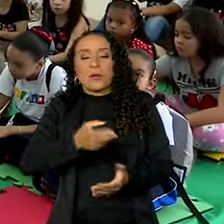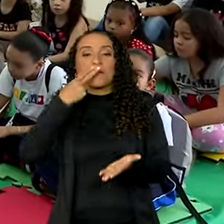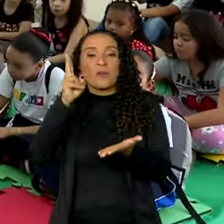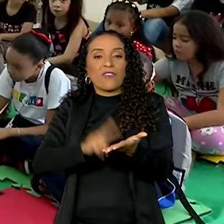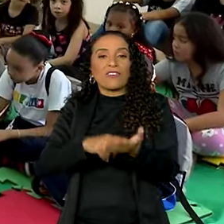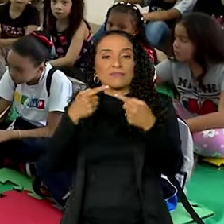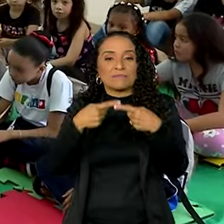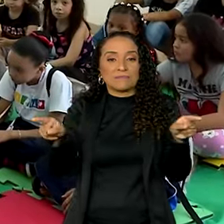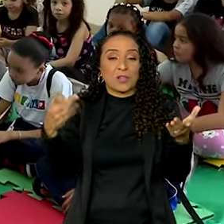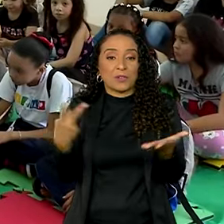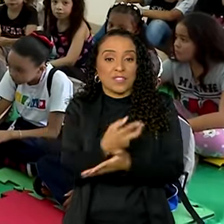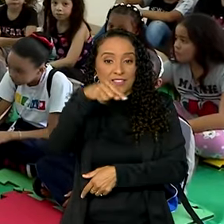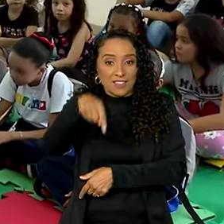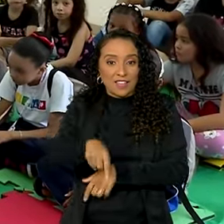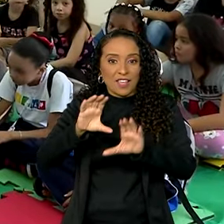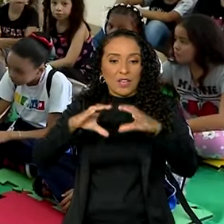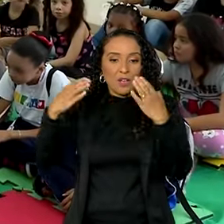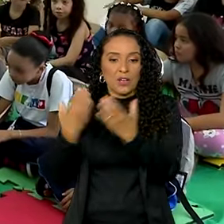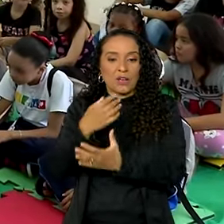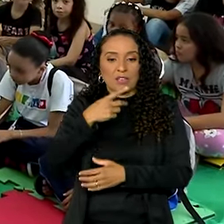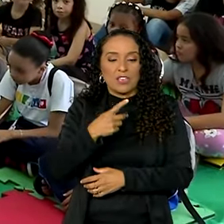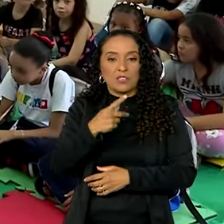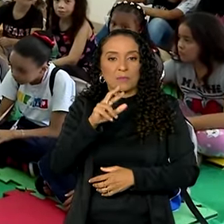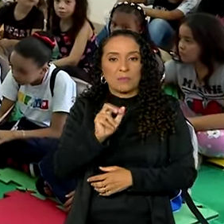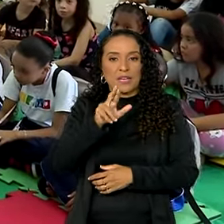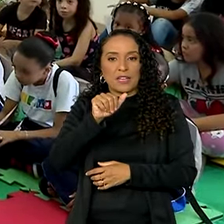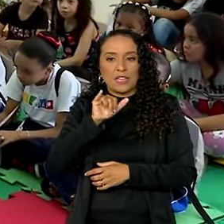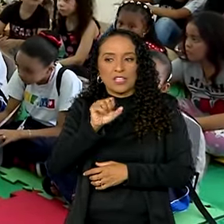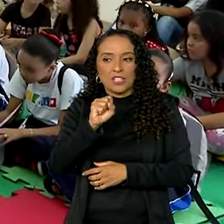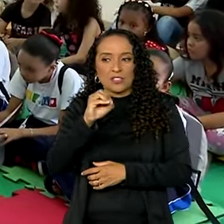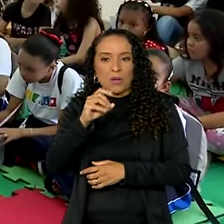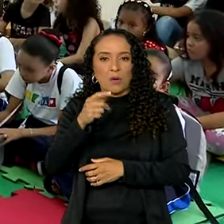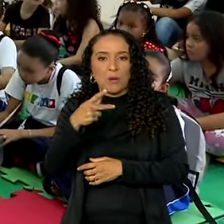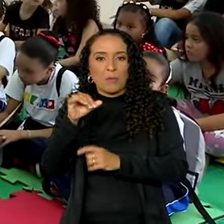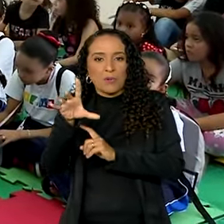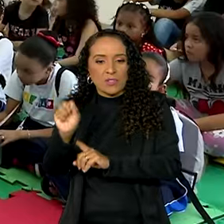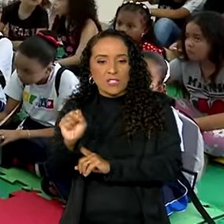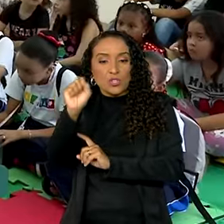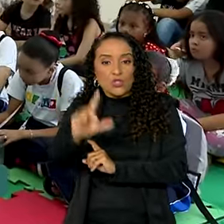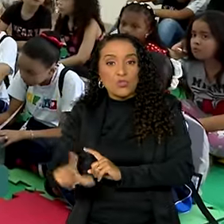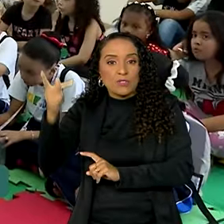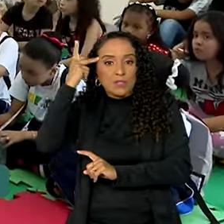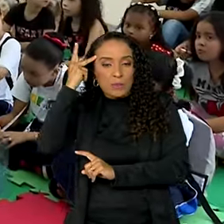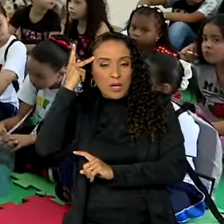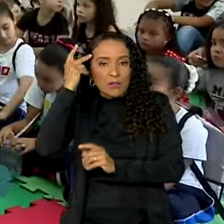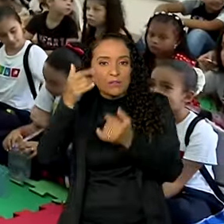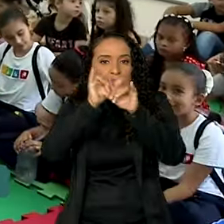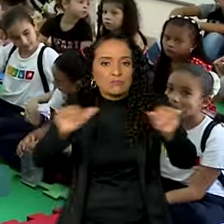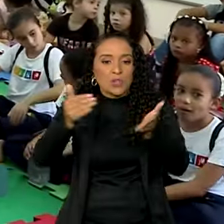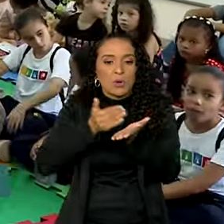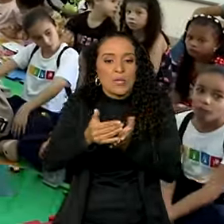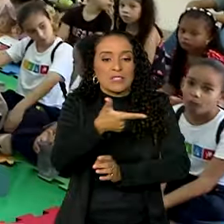E o lançamento acontece aqui na comunidade de Paraisópolis, que fica na zona sul da capital paulista. A campanha começa com